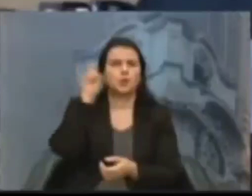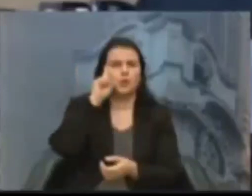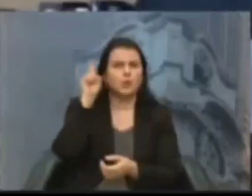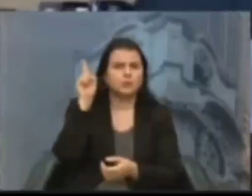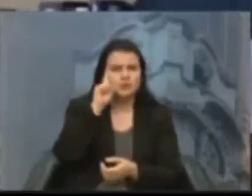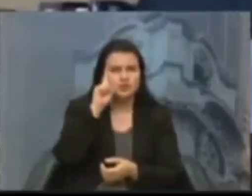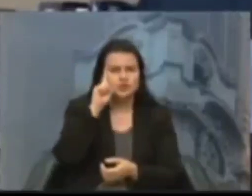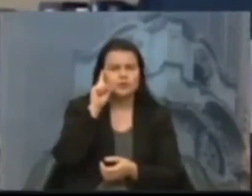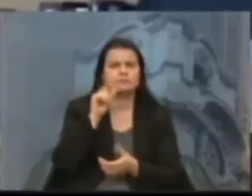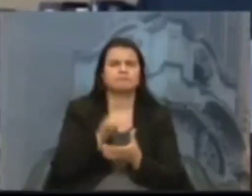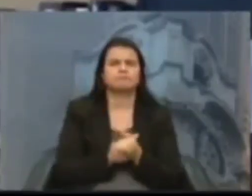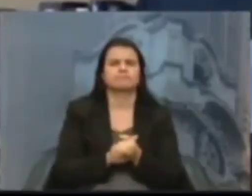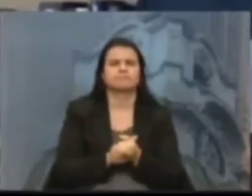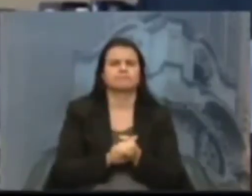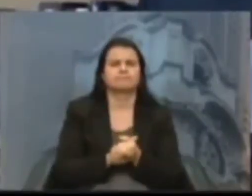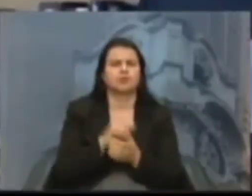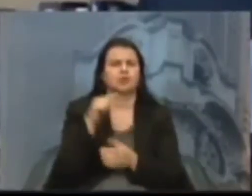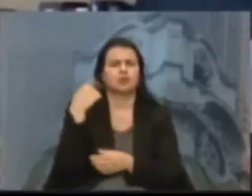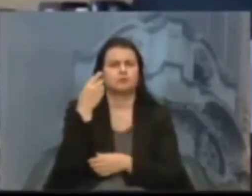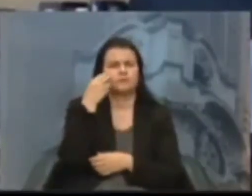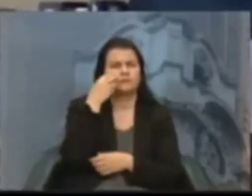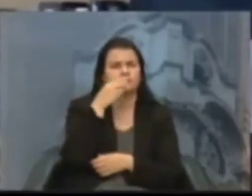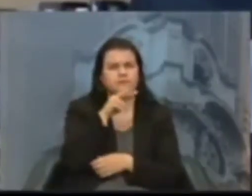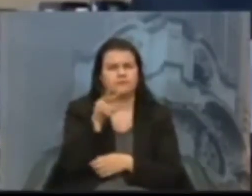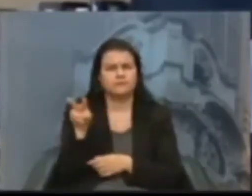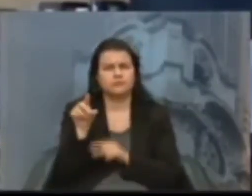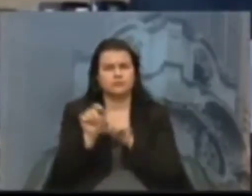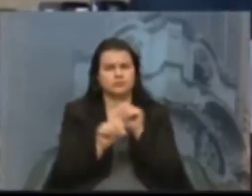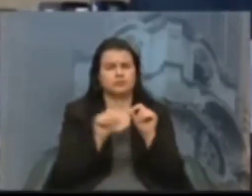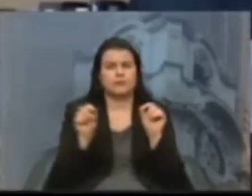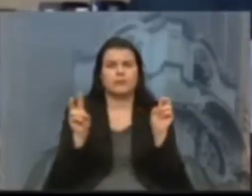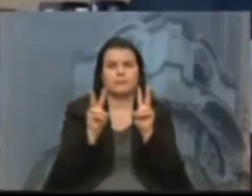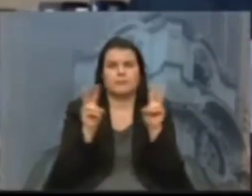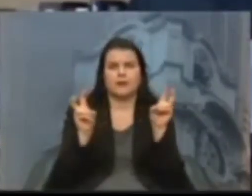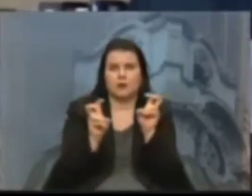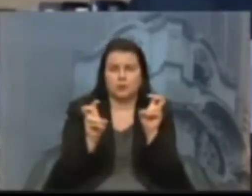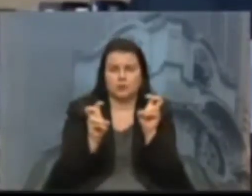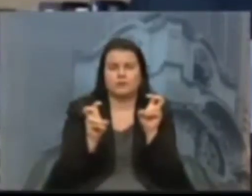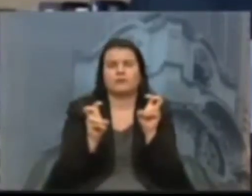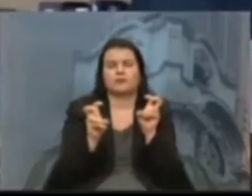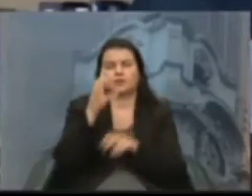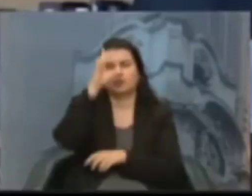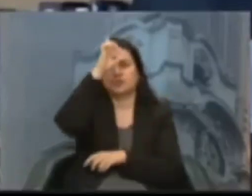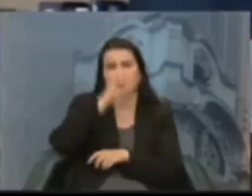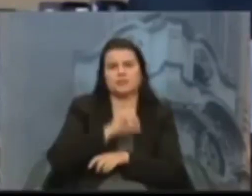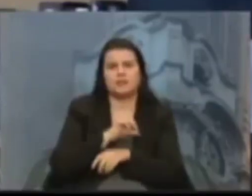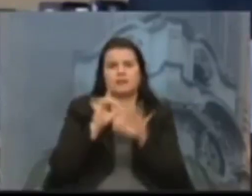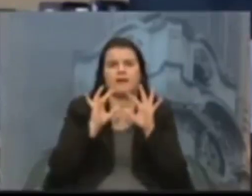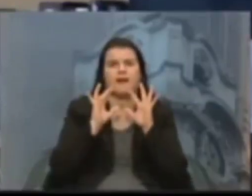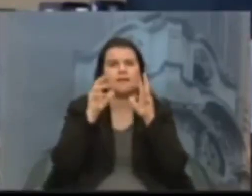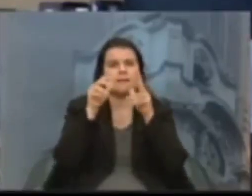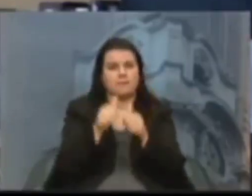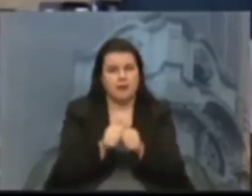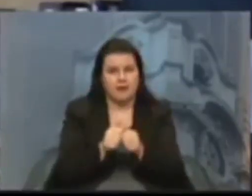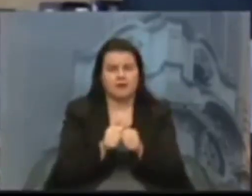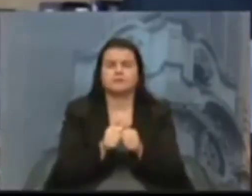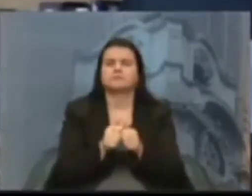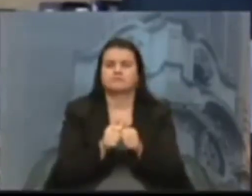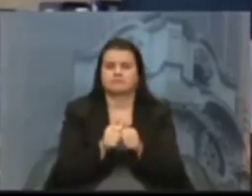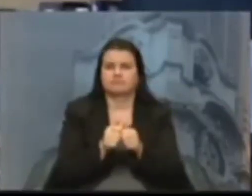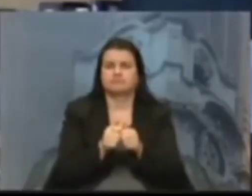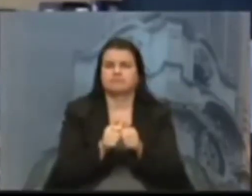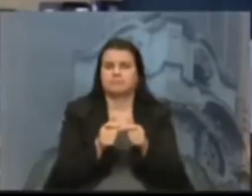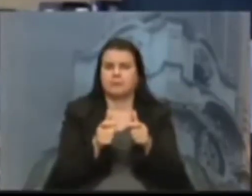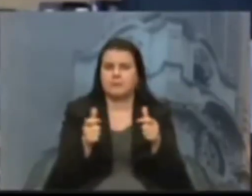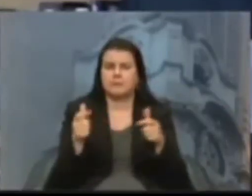a gente consegue observar que a pauta dos direitos dos animais vem ganhando relevância